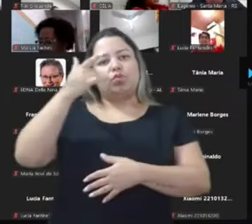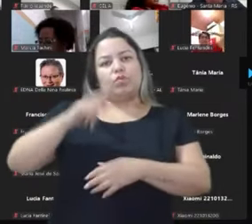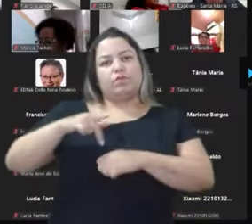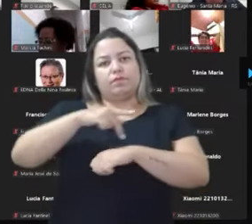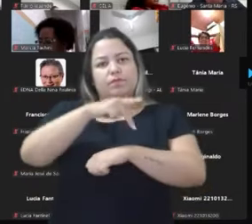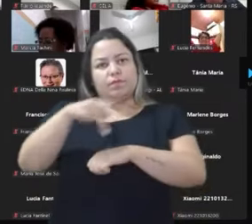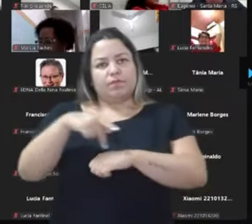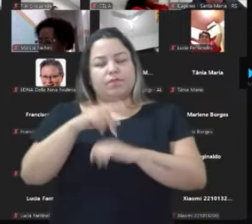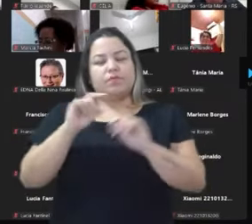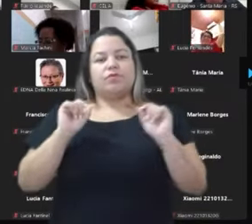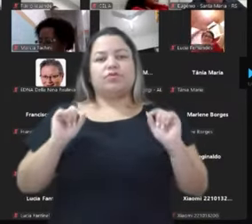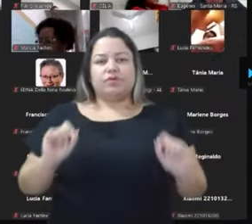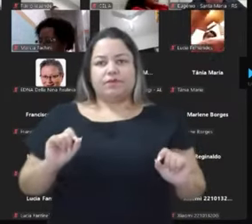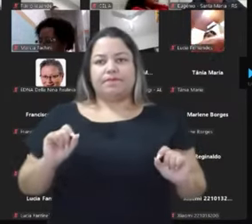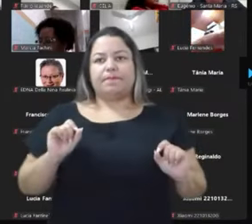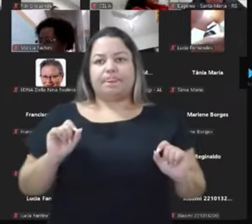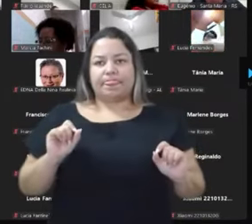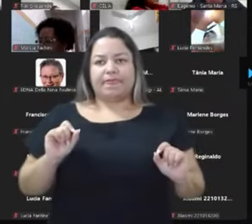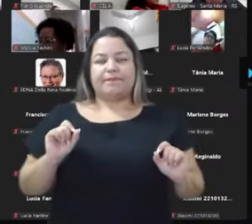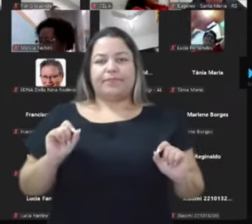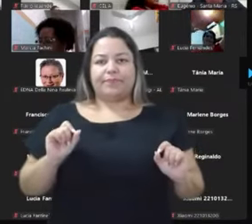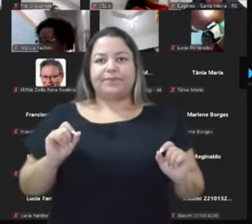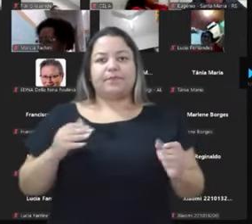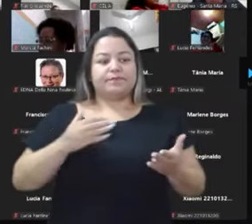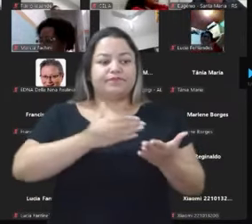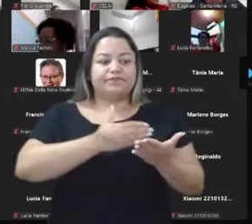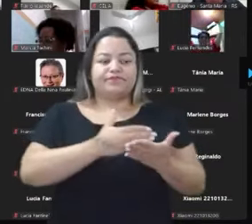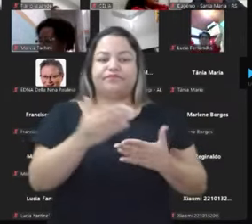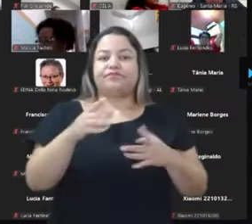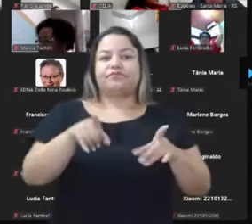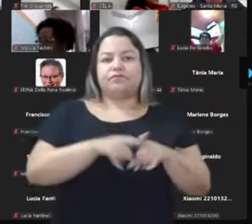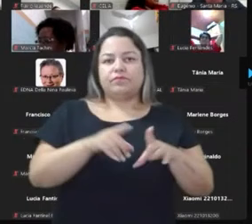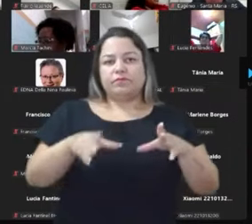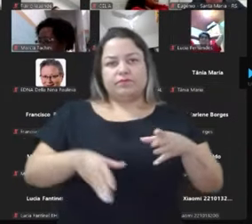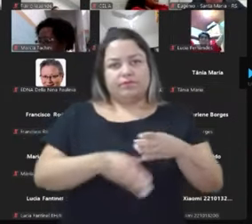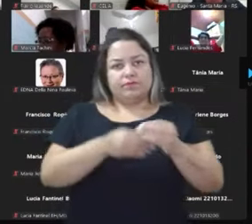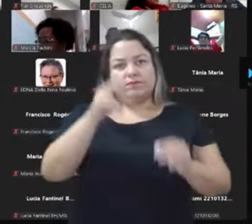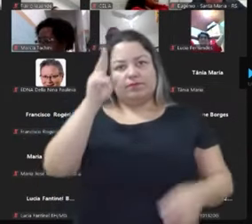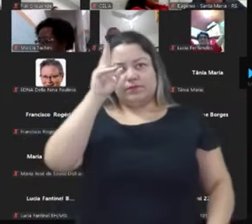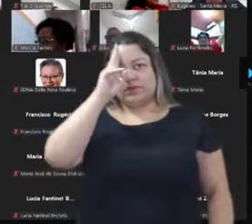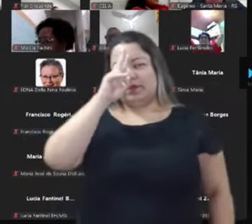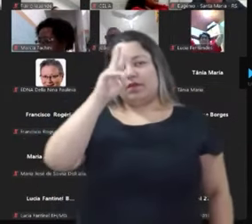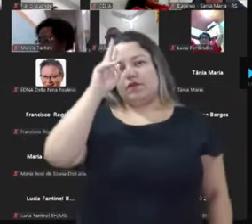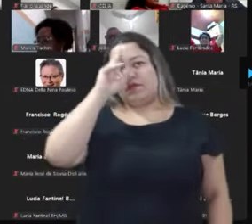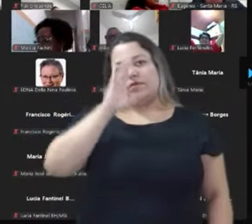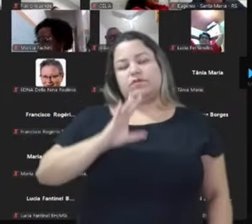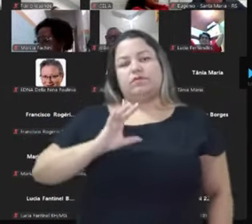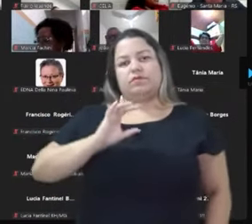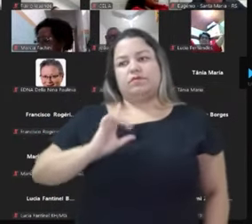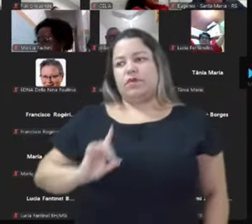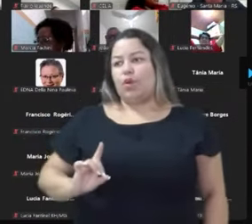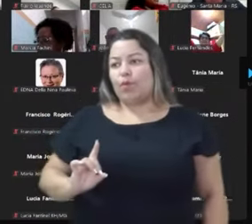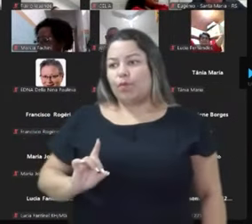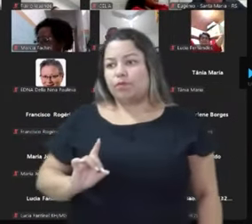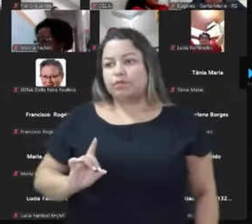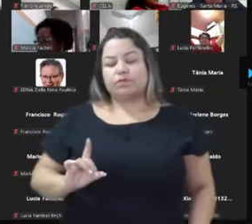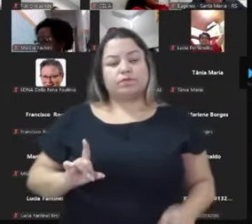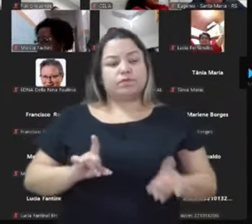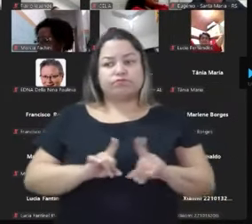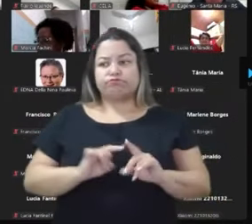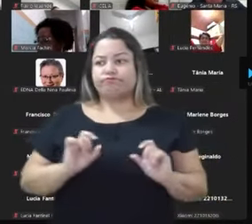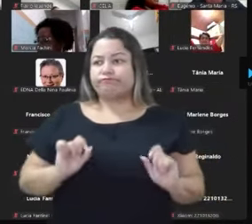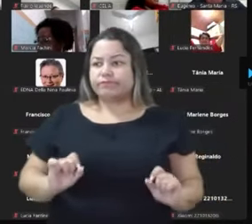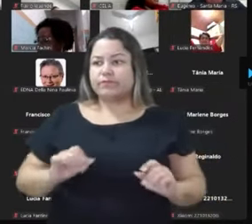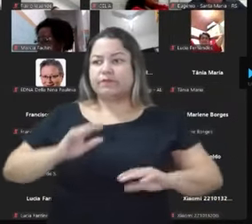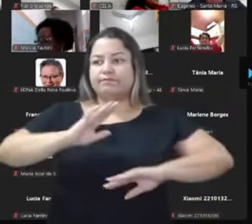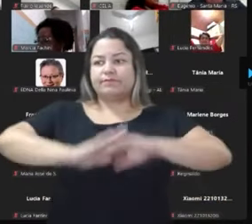e de começar aí a aplicar isso. Lembre-se, a extrema direita, eles não ficam em teoria, eles partem para